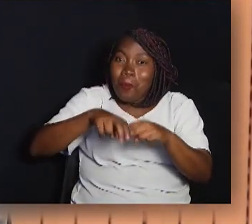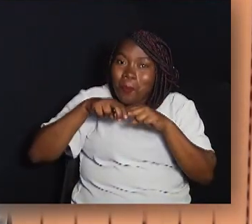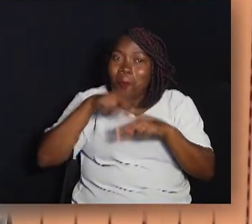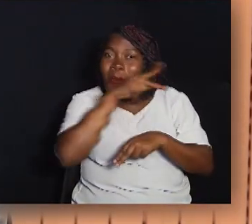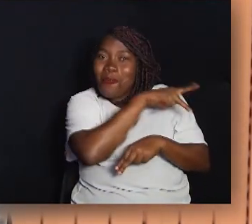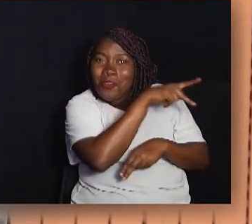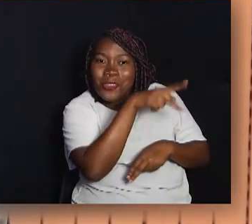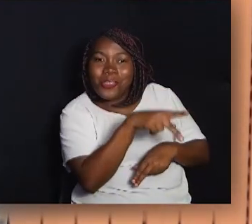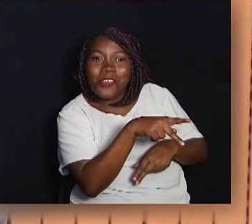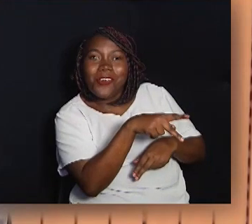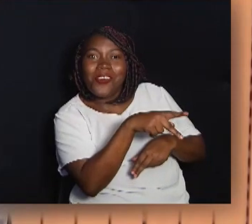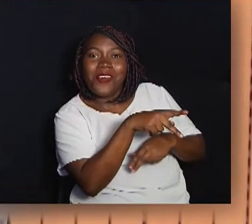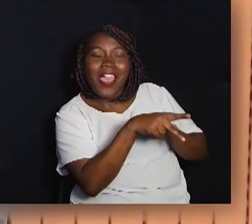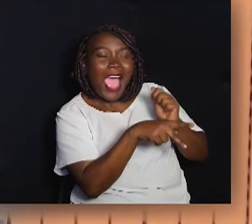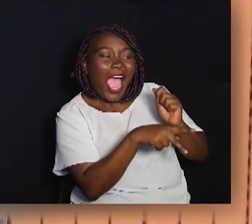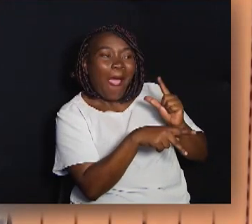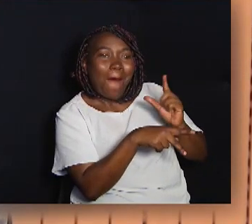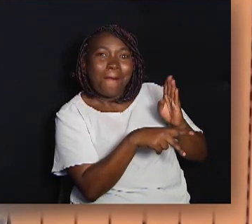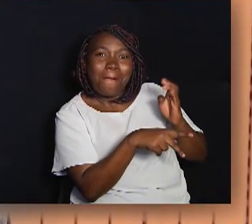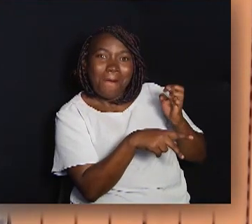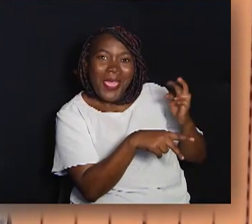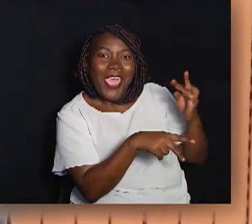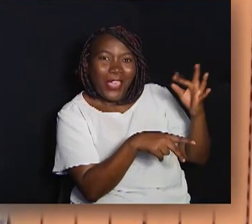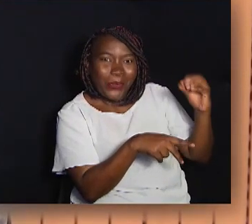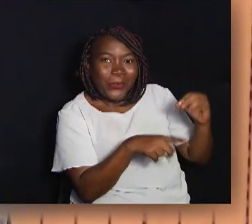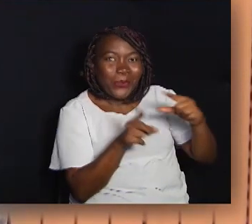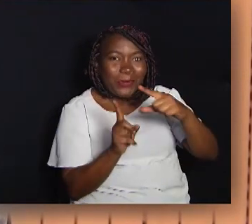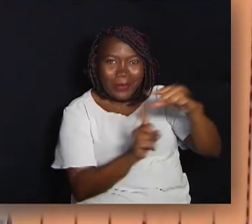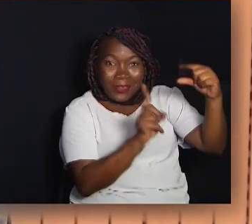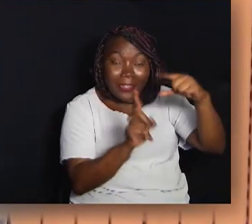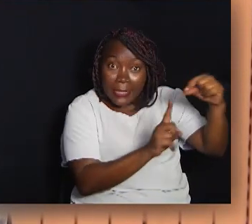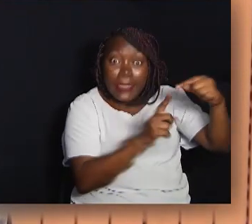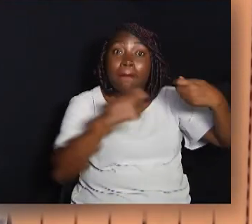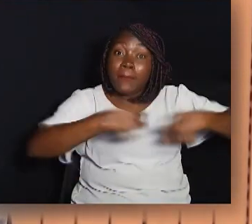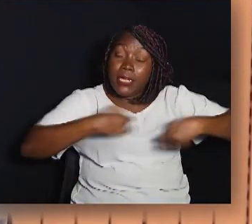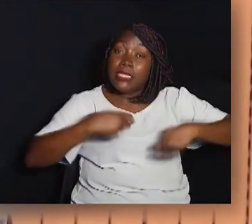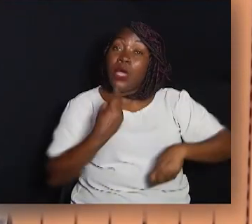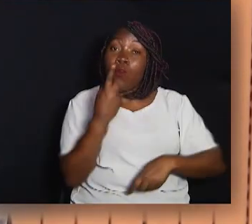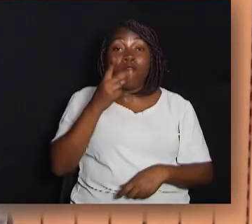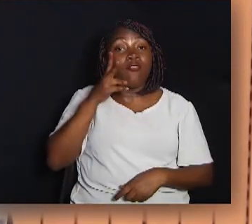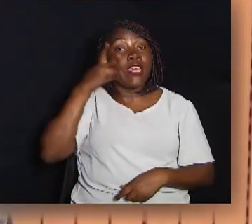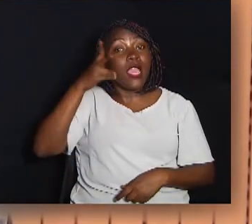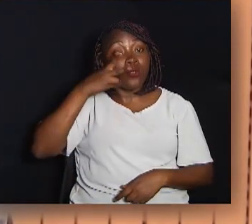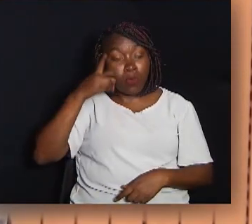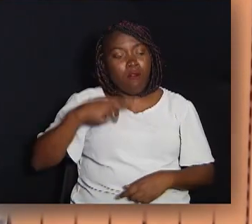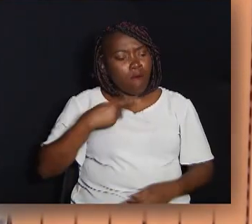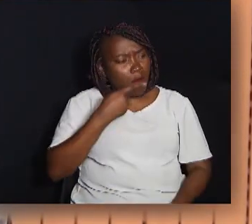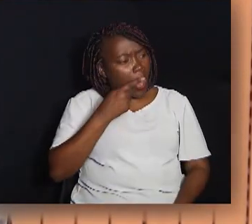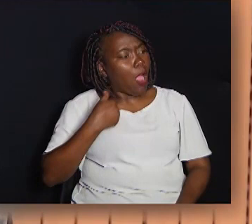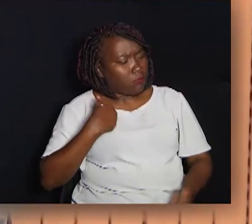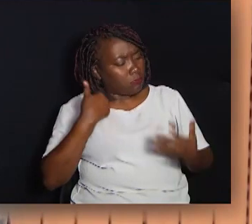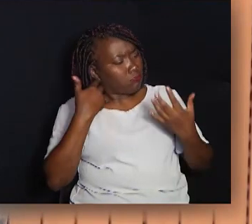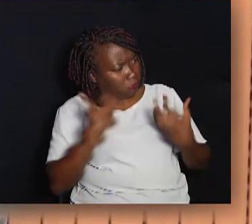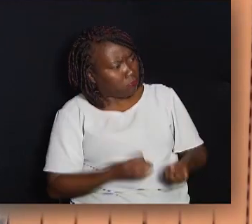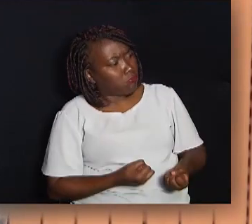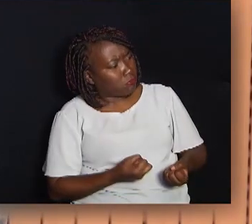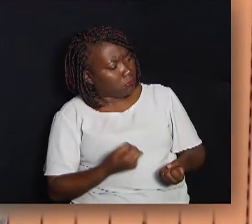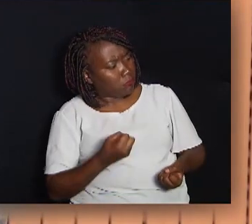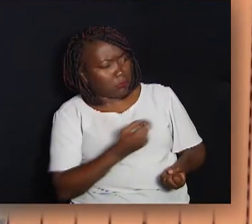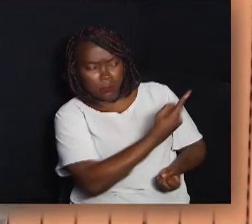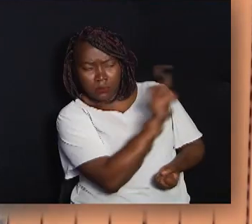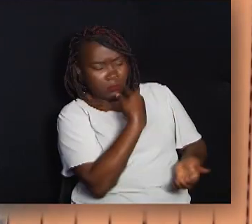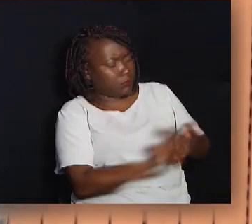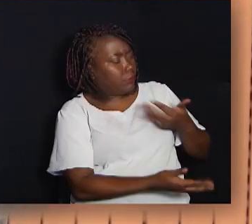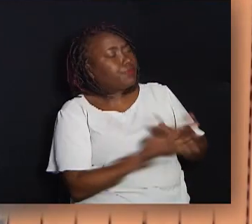fez as indicações E precisava de um vereador Eu disse, estou à tua disposição, estou às tuas ordens